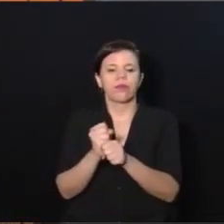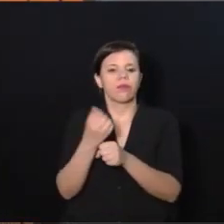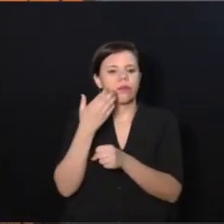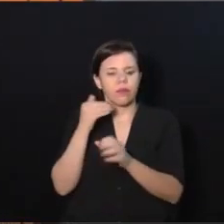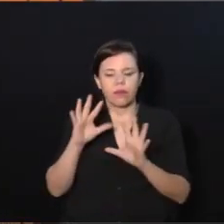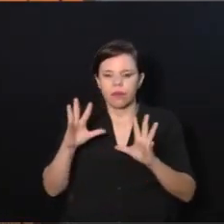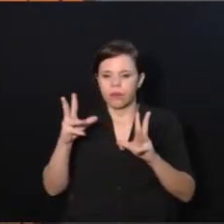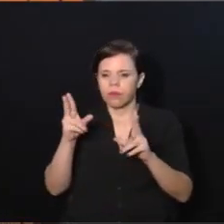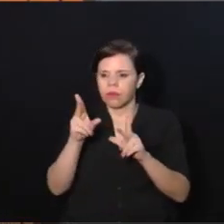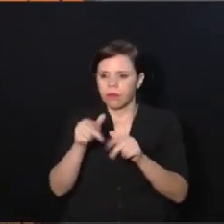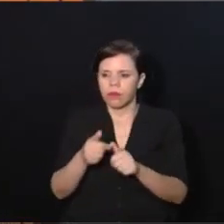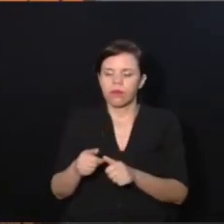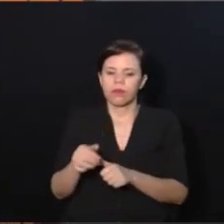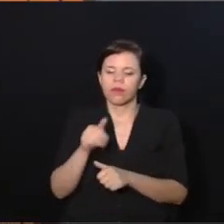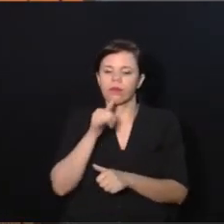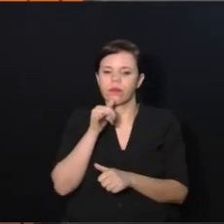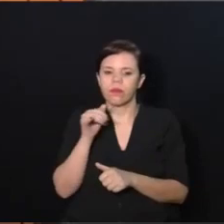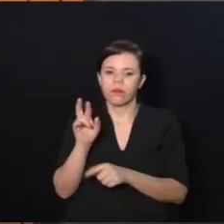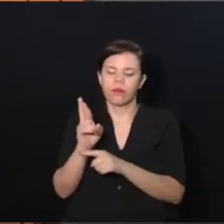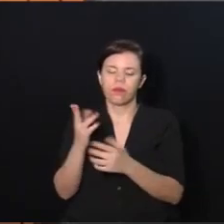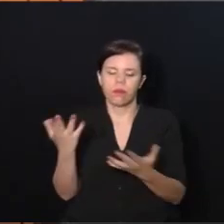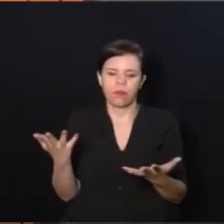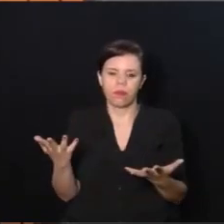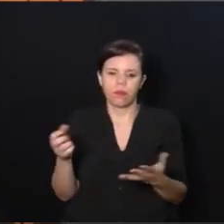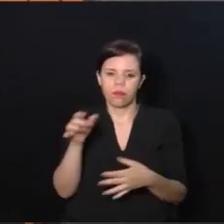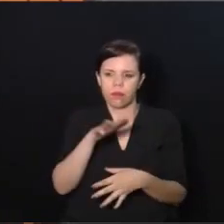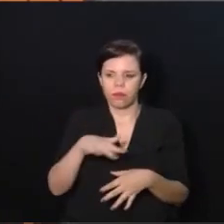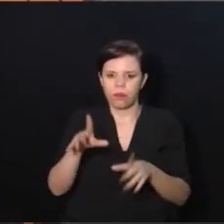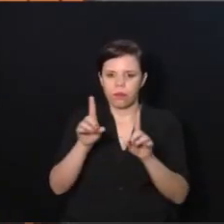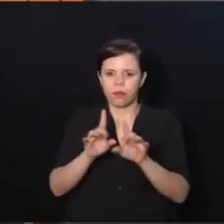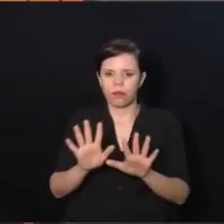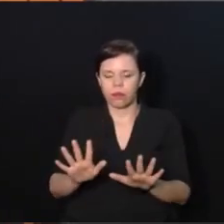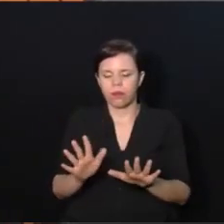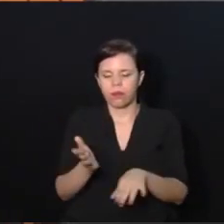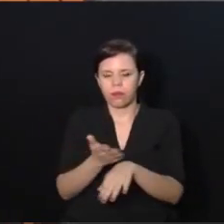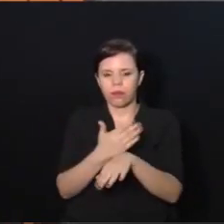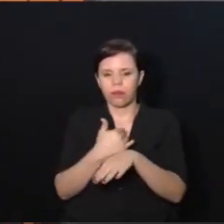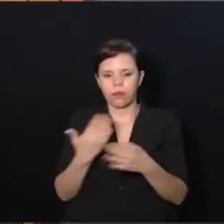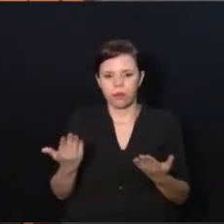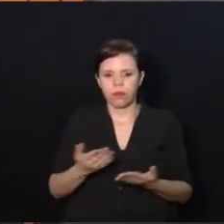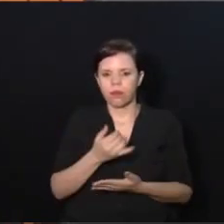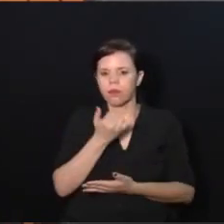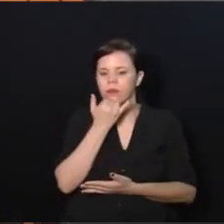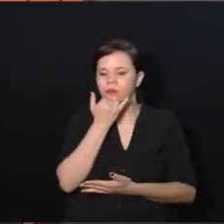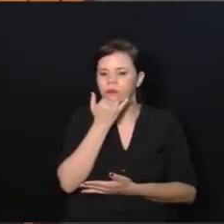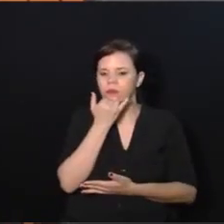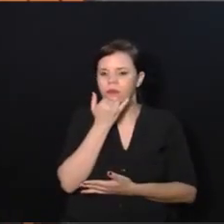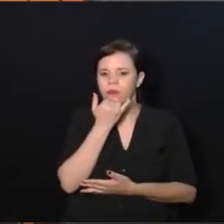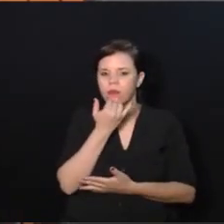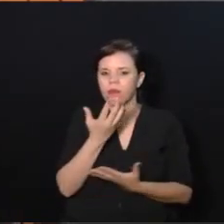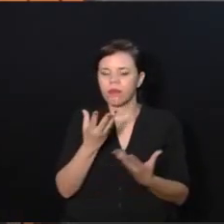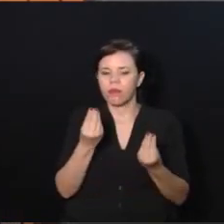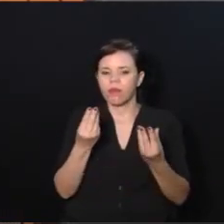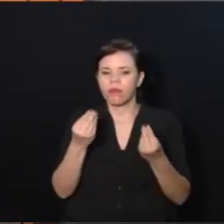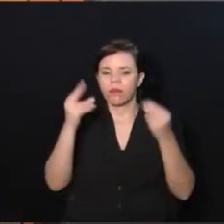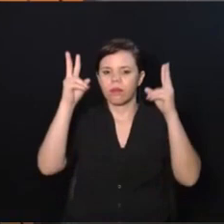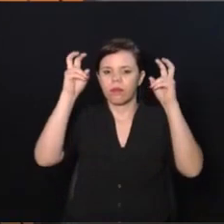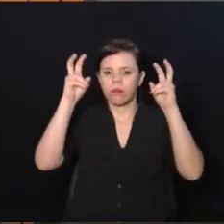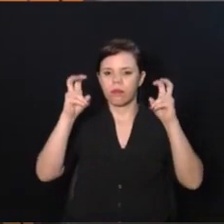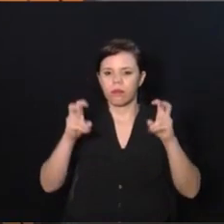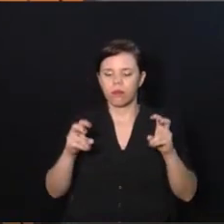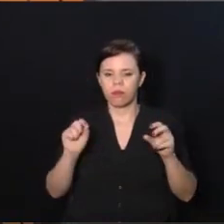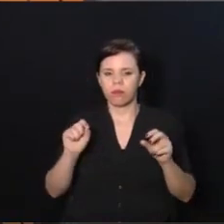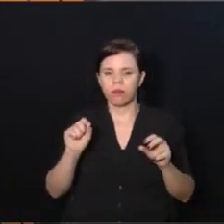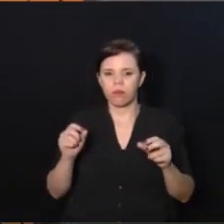todas as outras áreas. Já peço desculpa por antecedência, porque eu sei que muito tema que eu vou abordar aqui